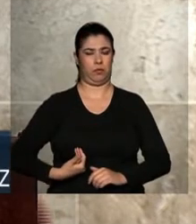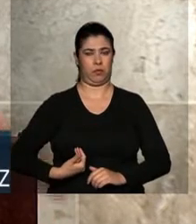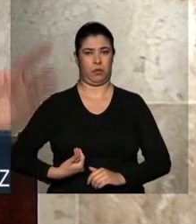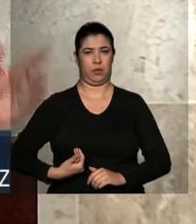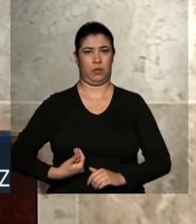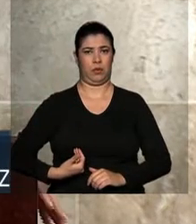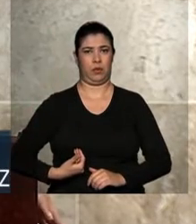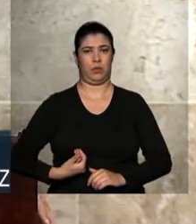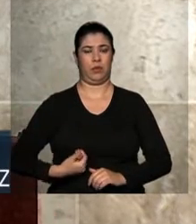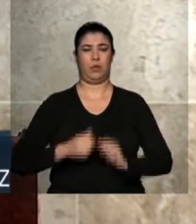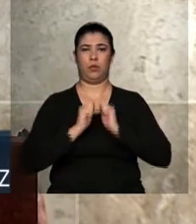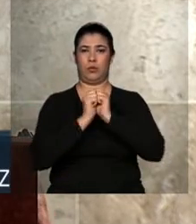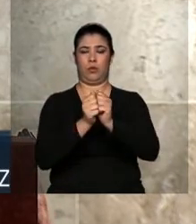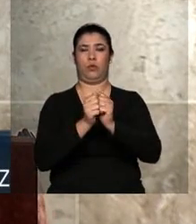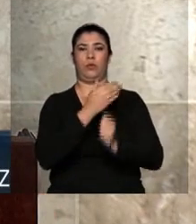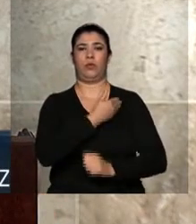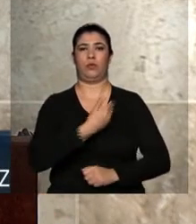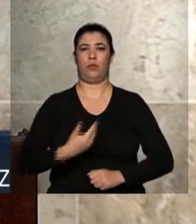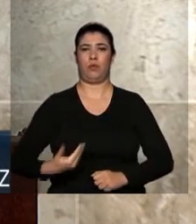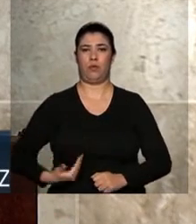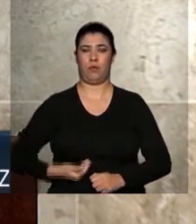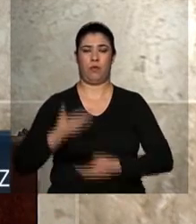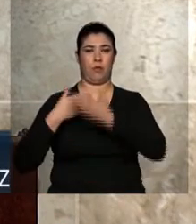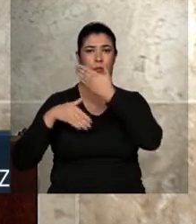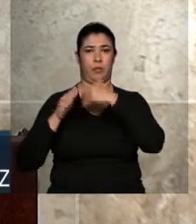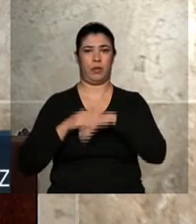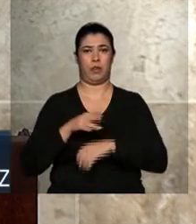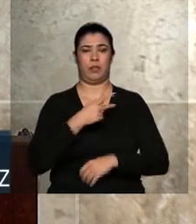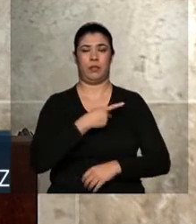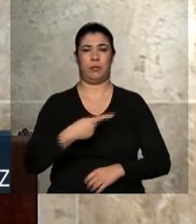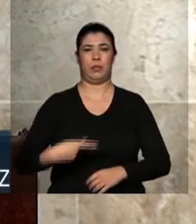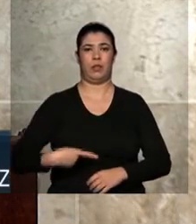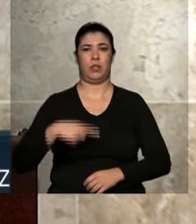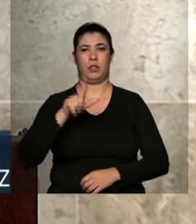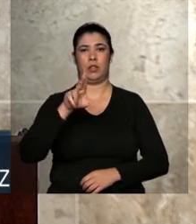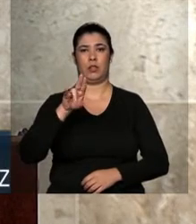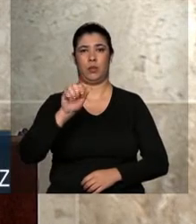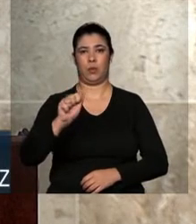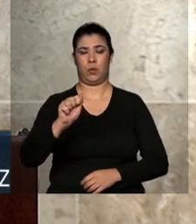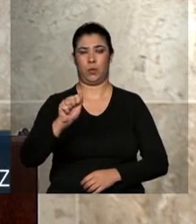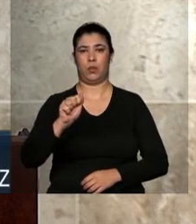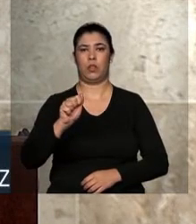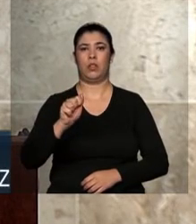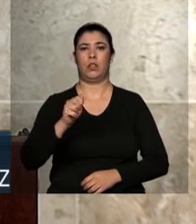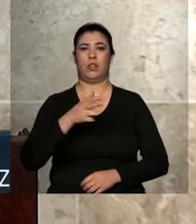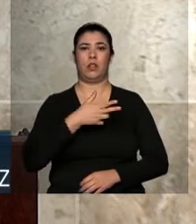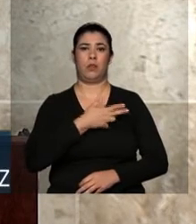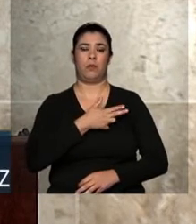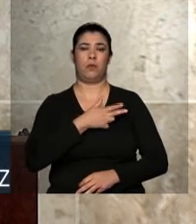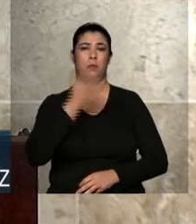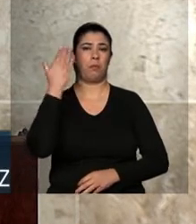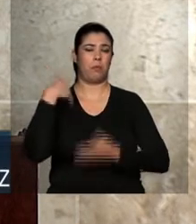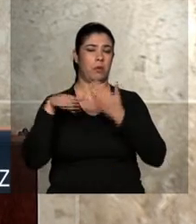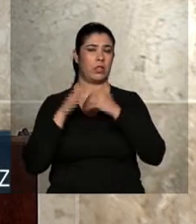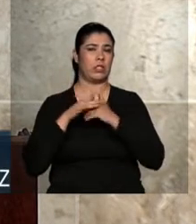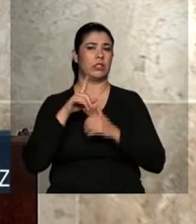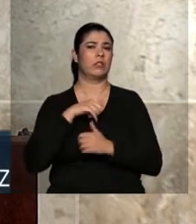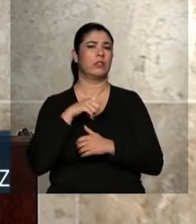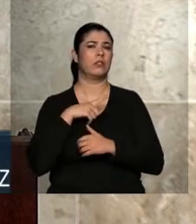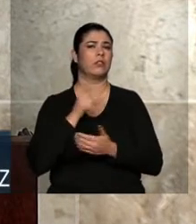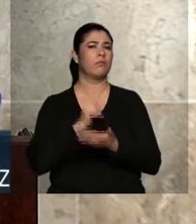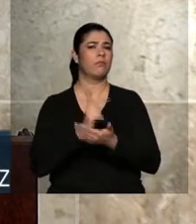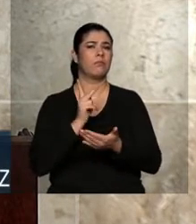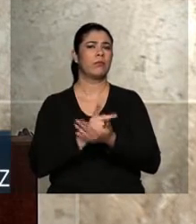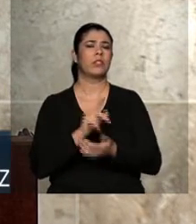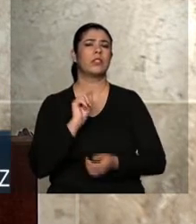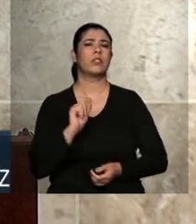do governo do presidente Lula nos últimos tempos, que foi e é e sempre